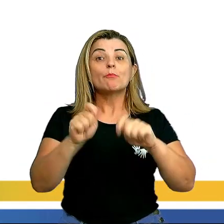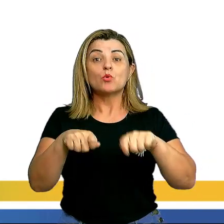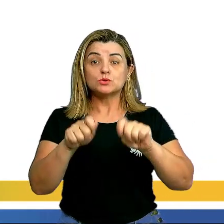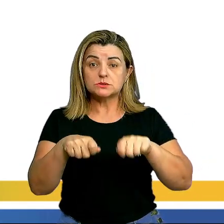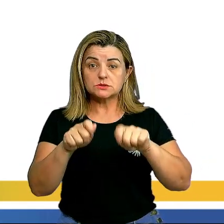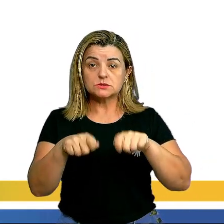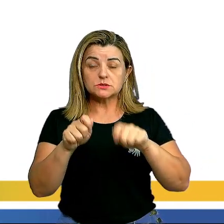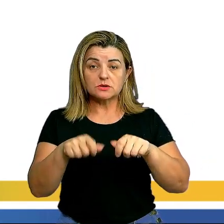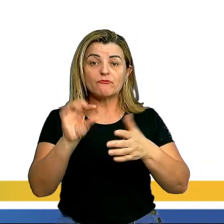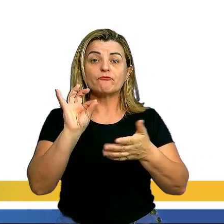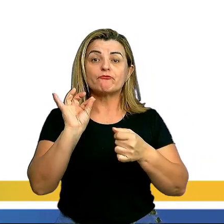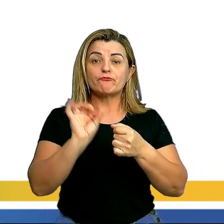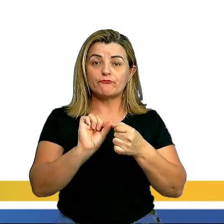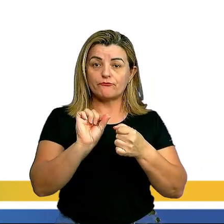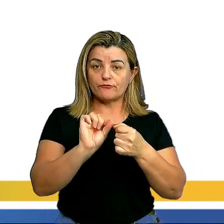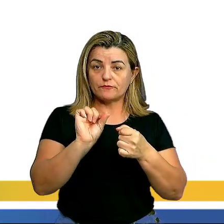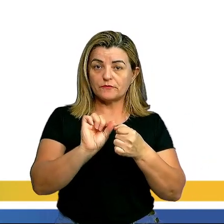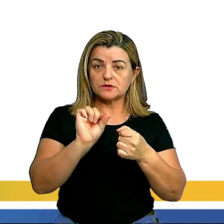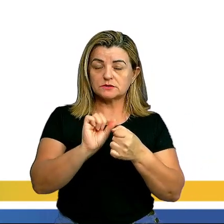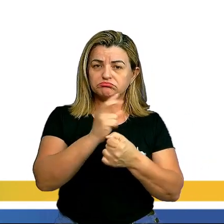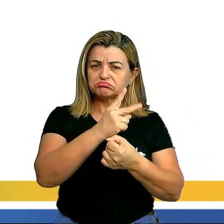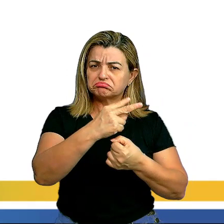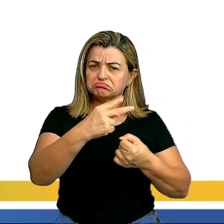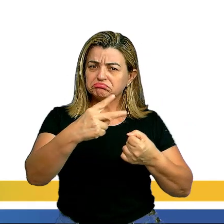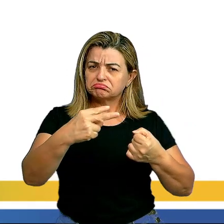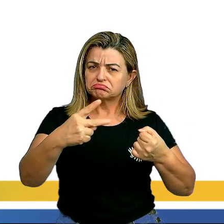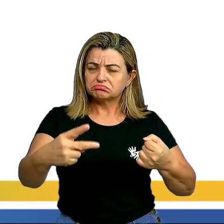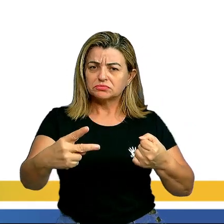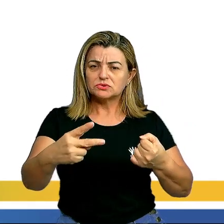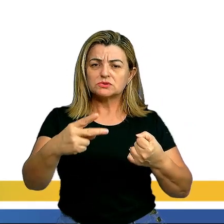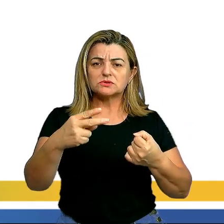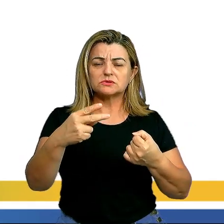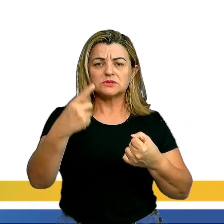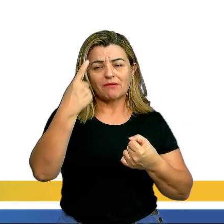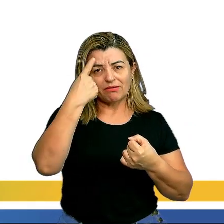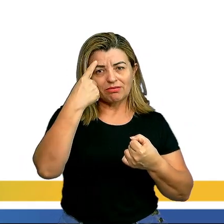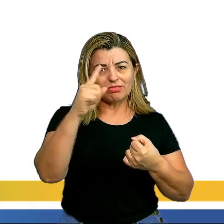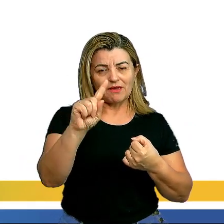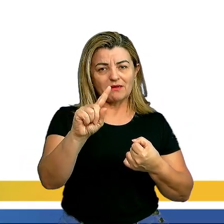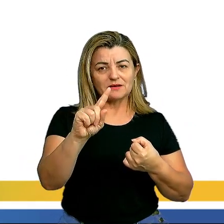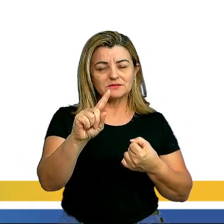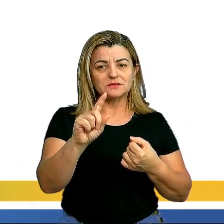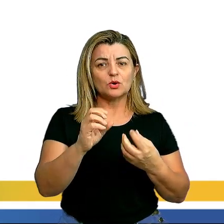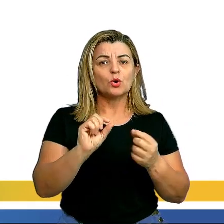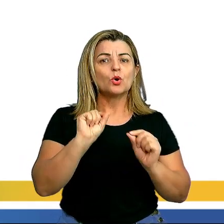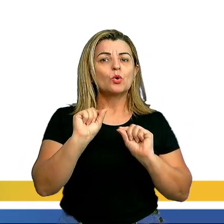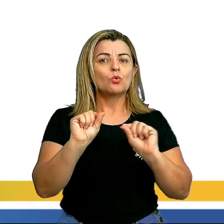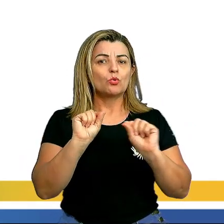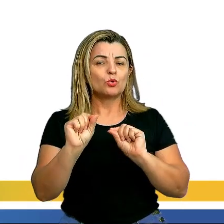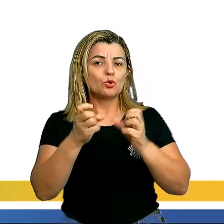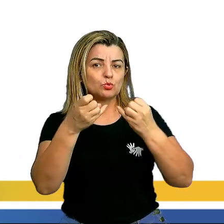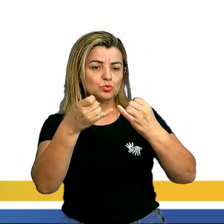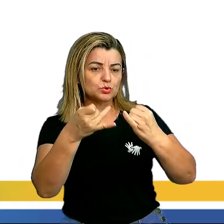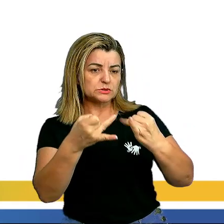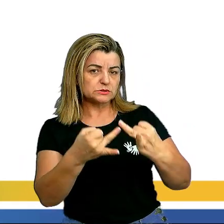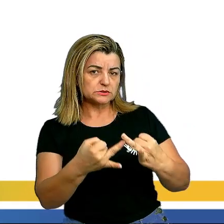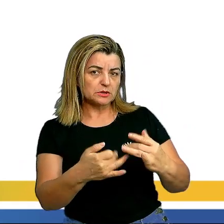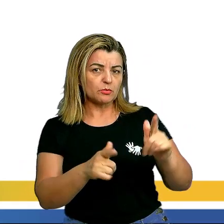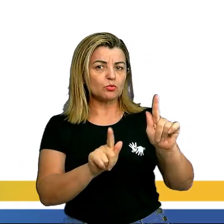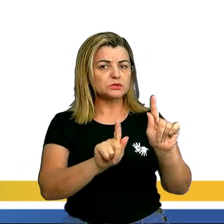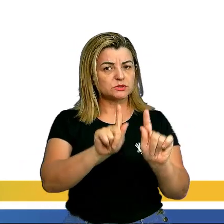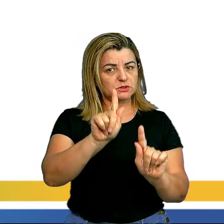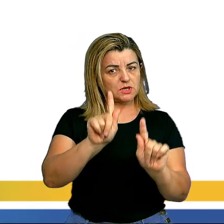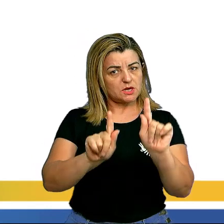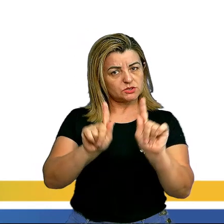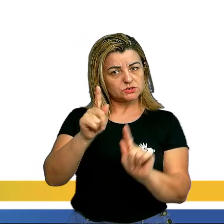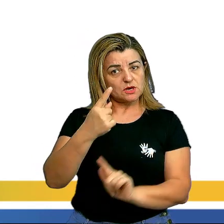realizar algumas interpretações deles. Ou seja, quando eu falo deles, pessoal, vocês podem